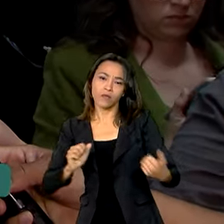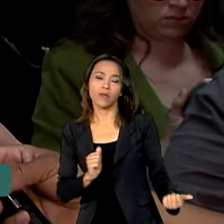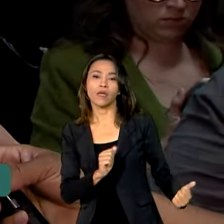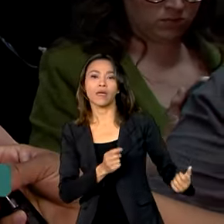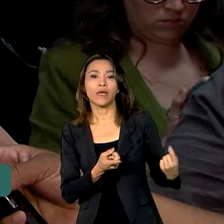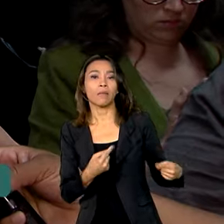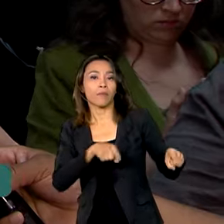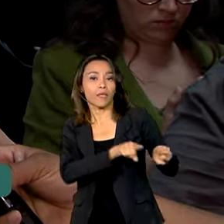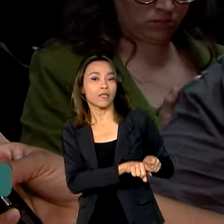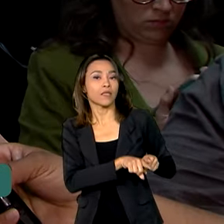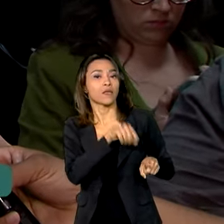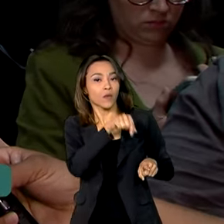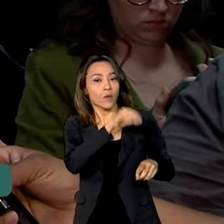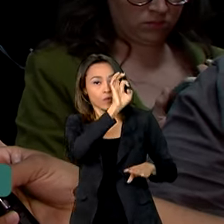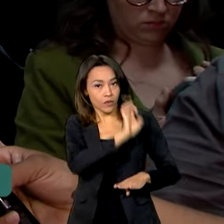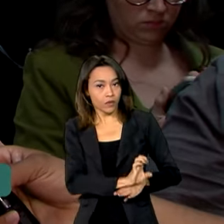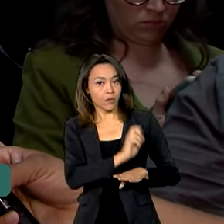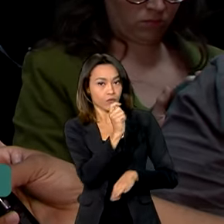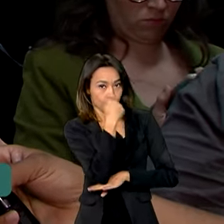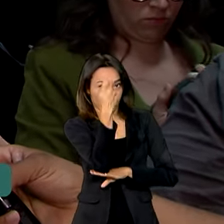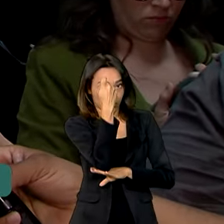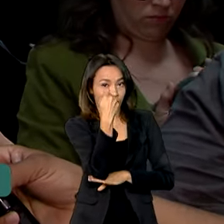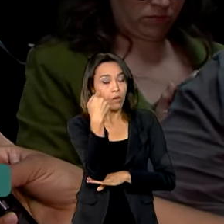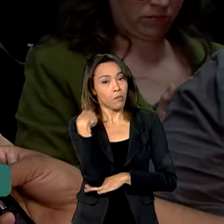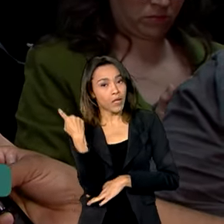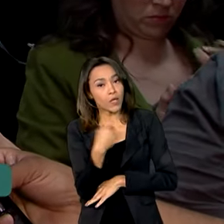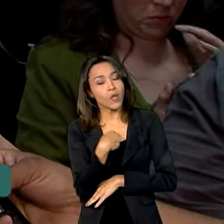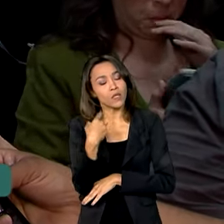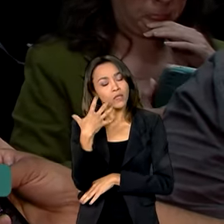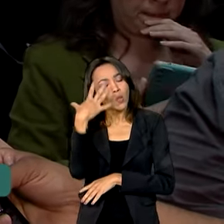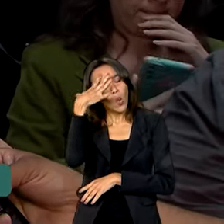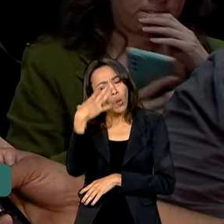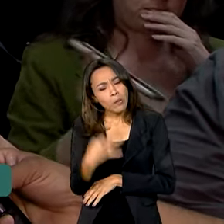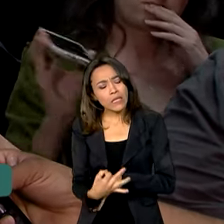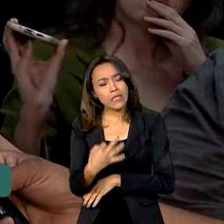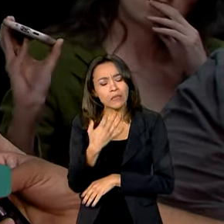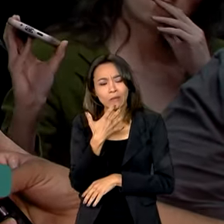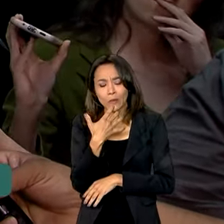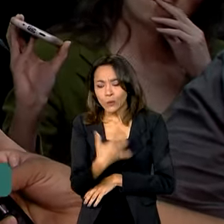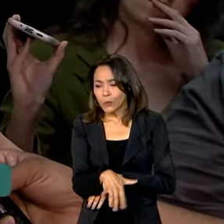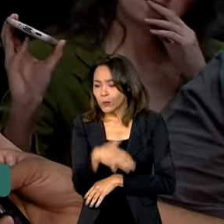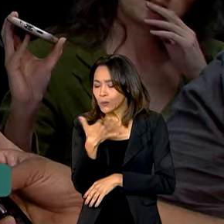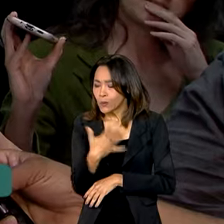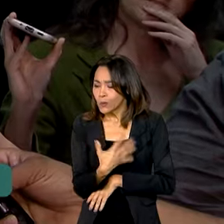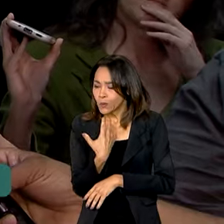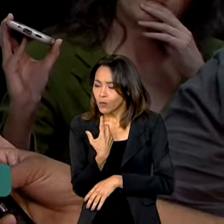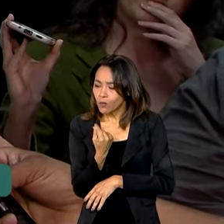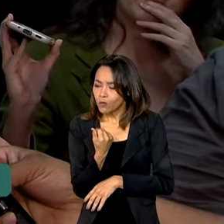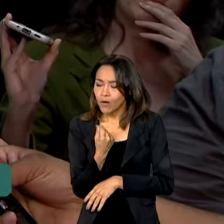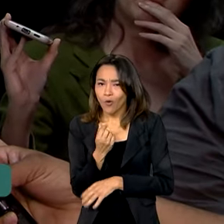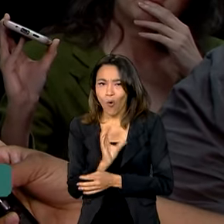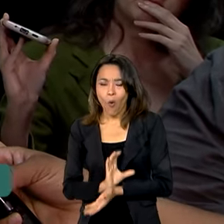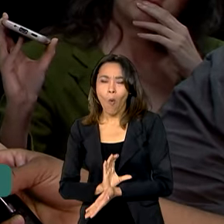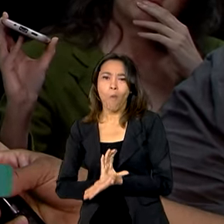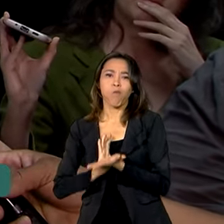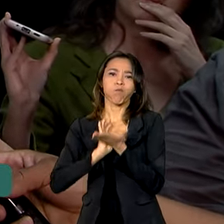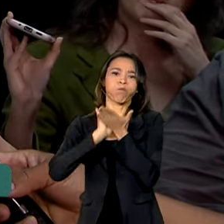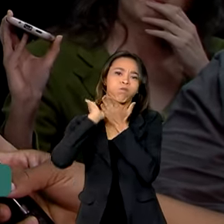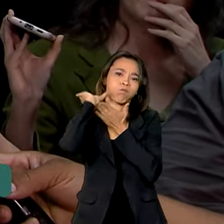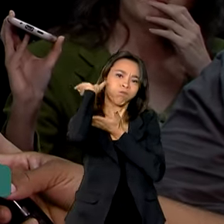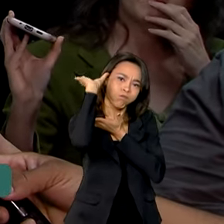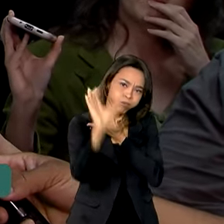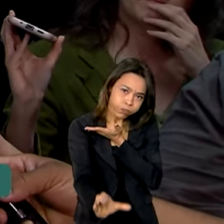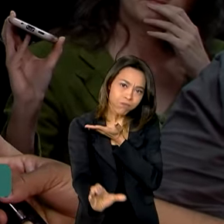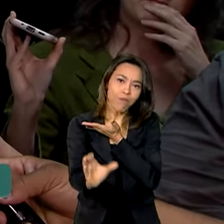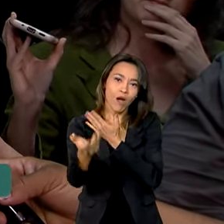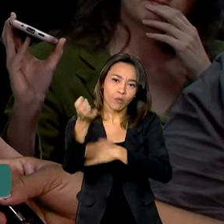do Rio Grande do Sul, para a partir daí a gente entender o tamanho dos investimentos que serão precisos para a gente